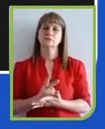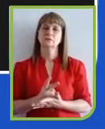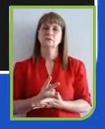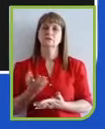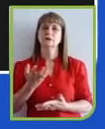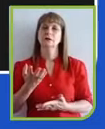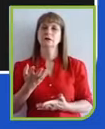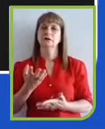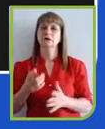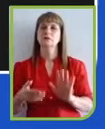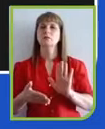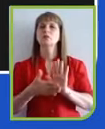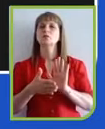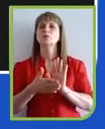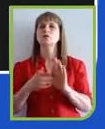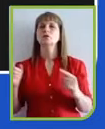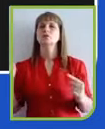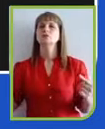desafio